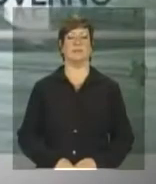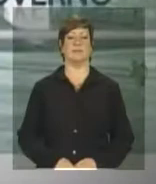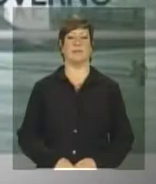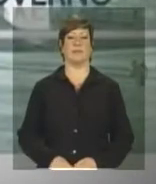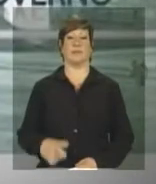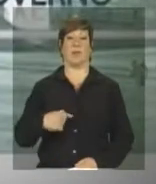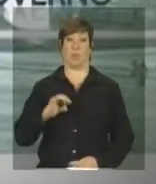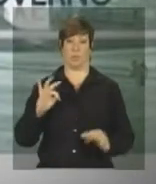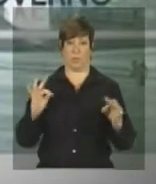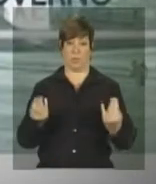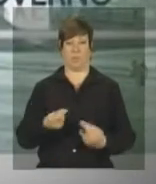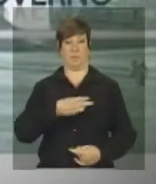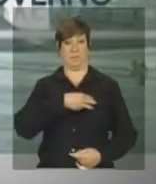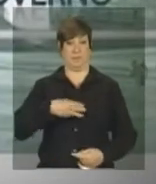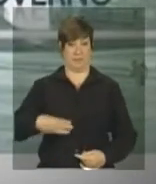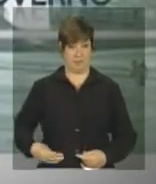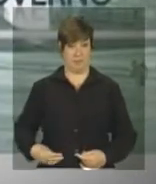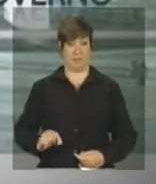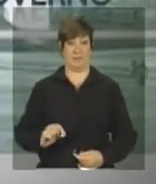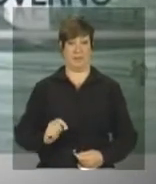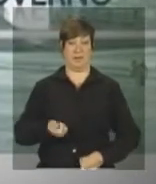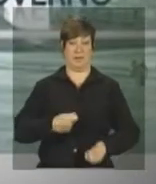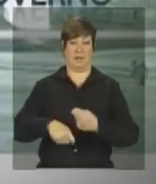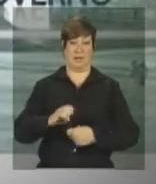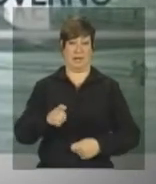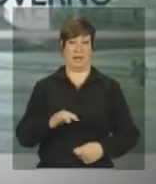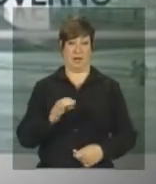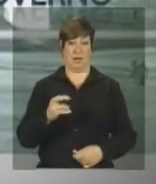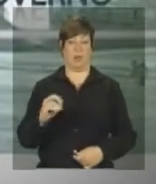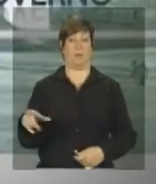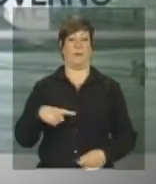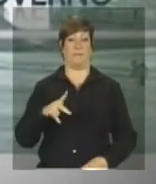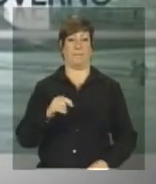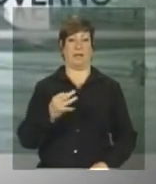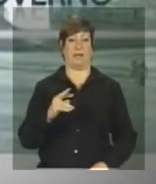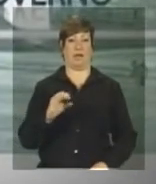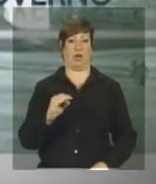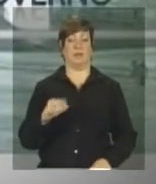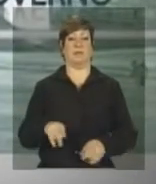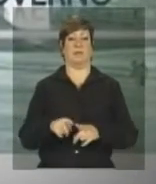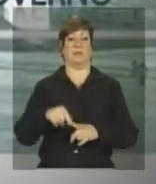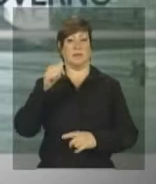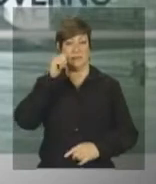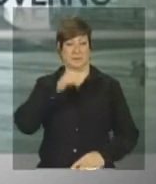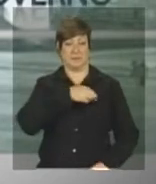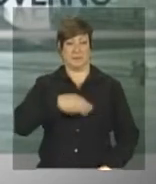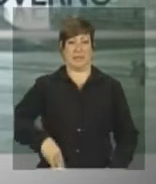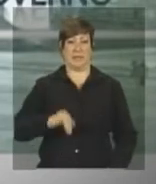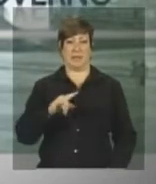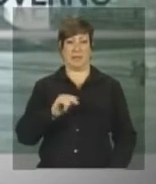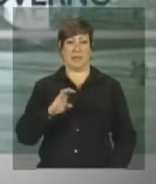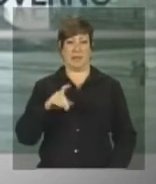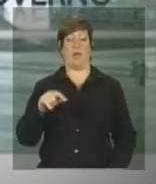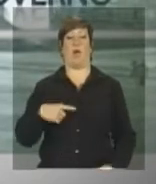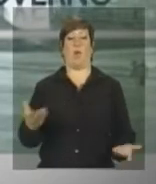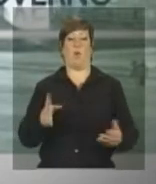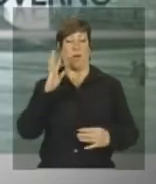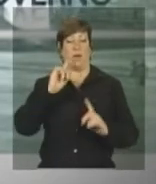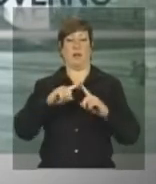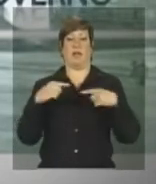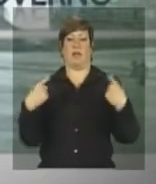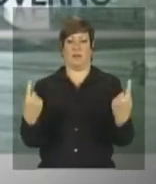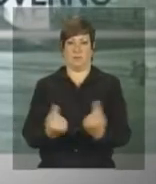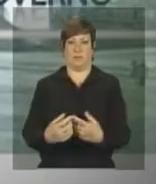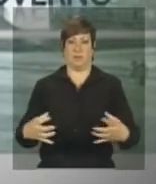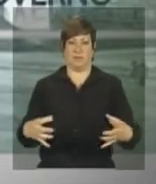Os ministros das relações exteriores, Antônio Patriota e do meio ambiente Isabela Teixeira participaram nesta quarta-feira de uma reunião da Comissão